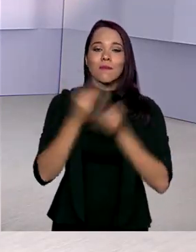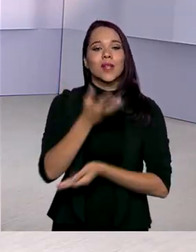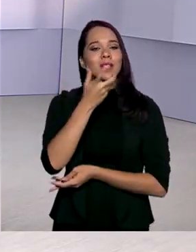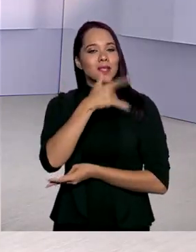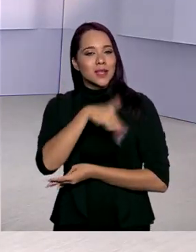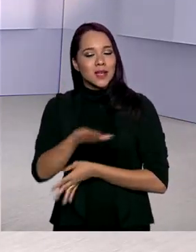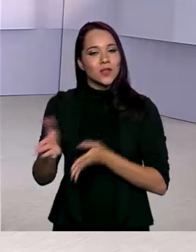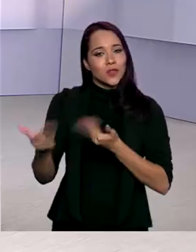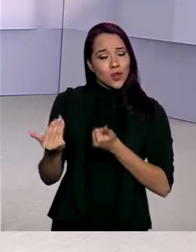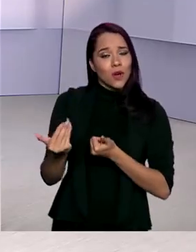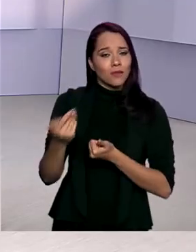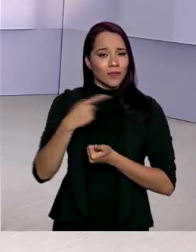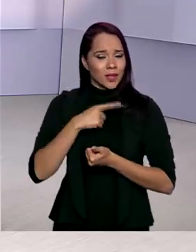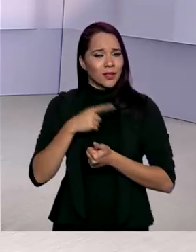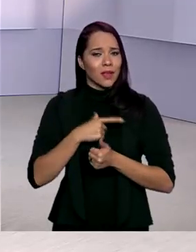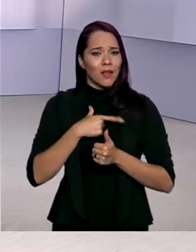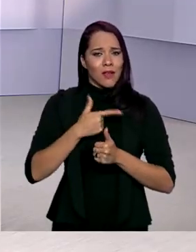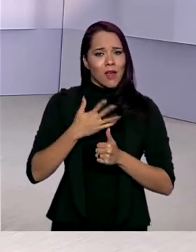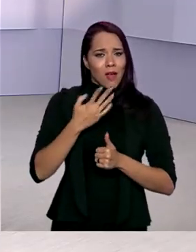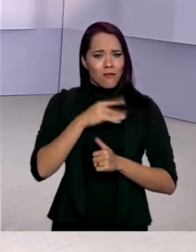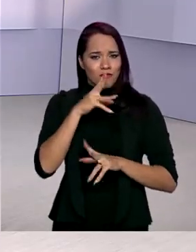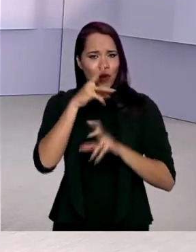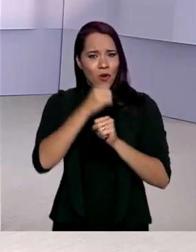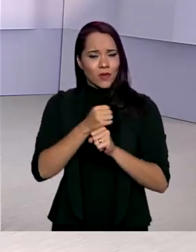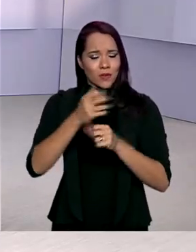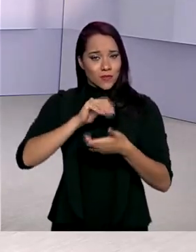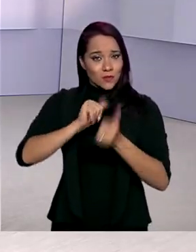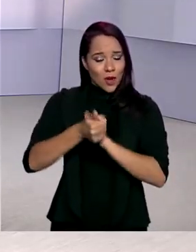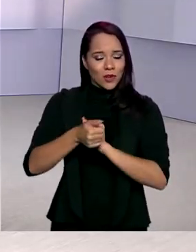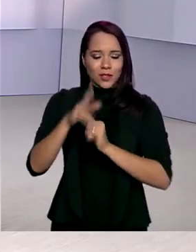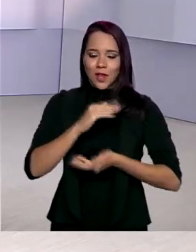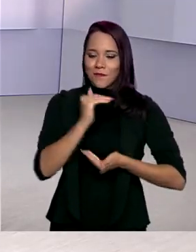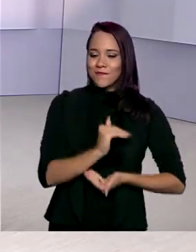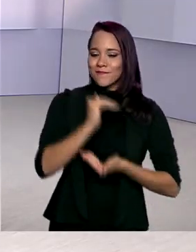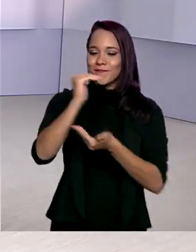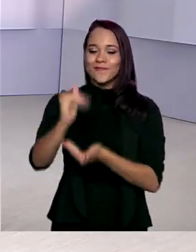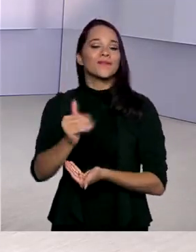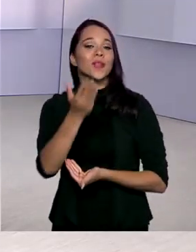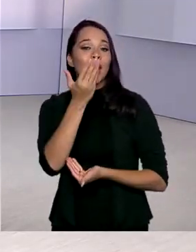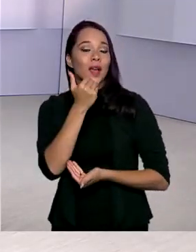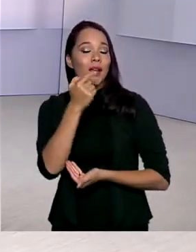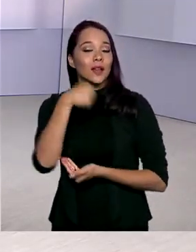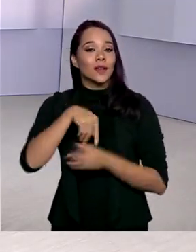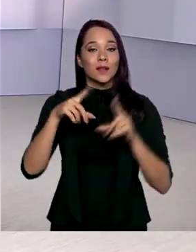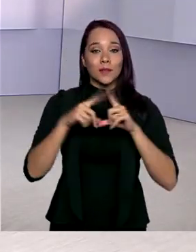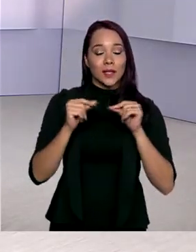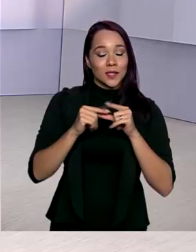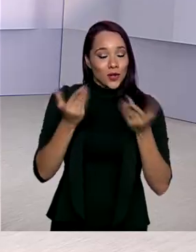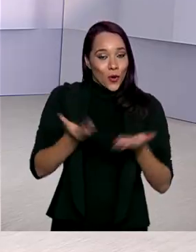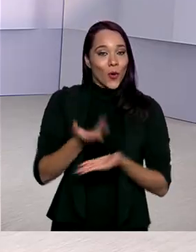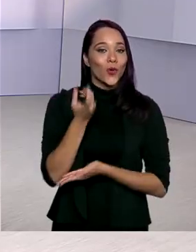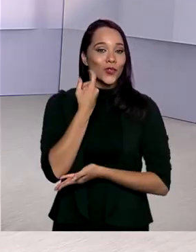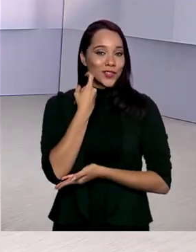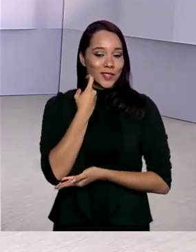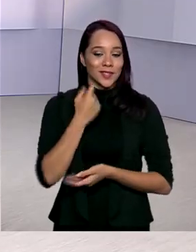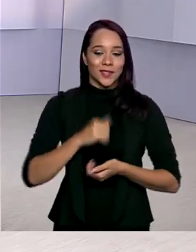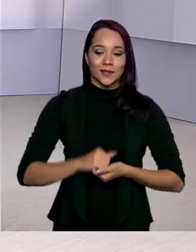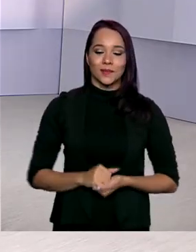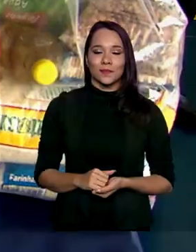atendidos pelo programa Forças no Esporte receberam kits de alimentação no Distrito Federal nesta sexta-feira.